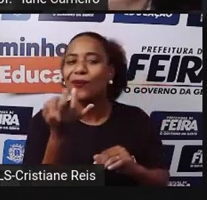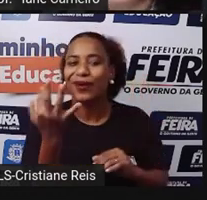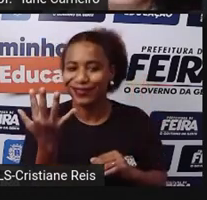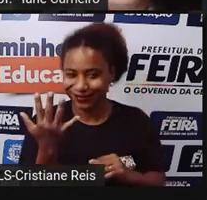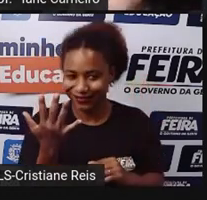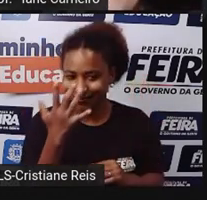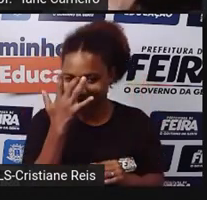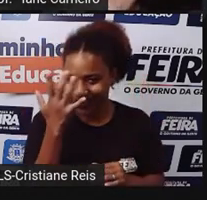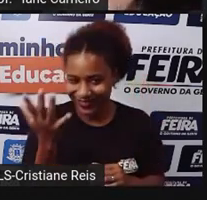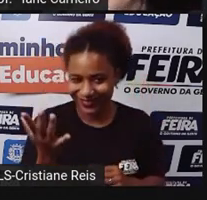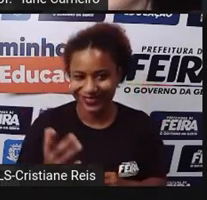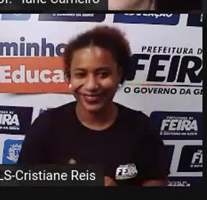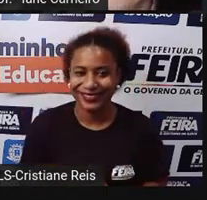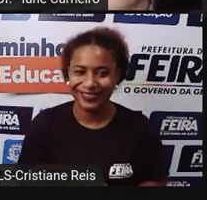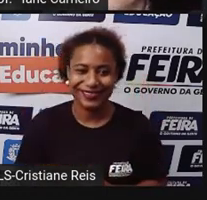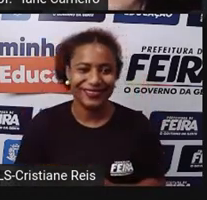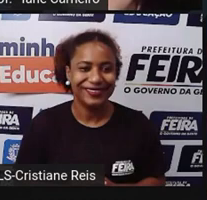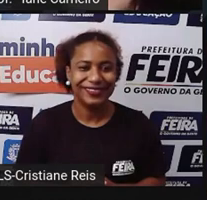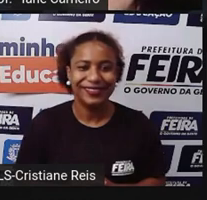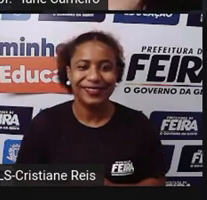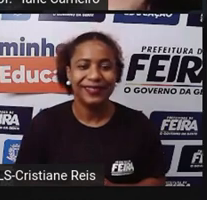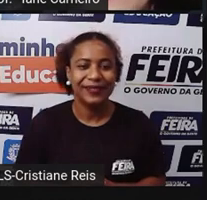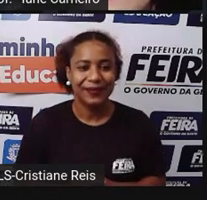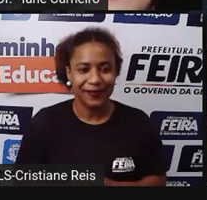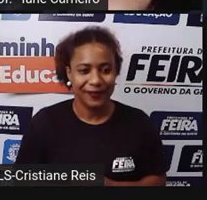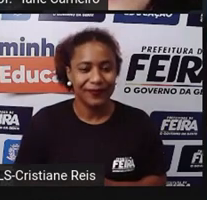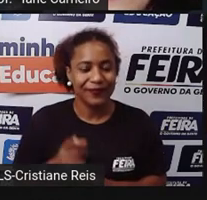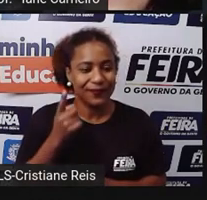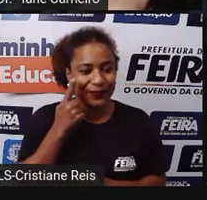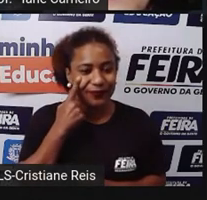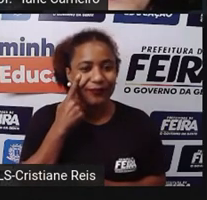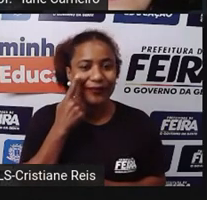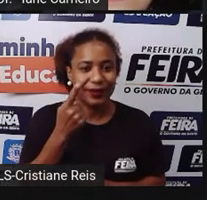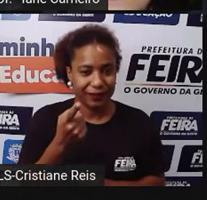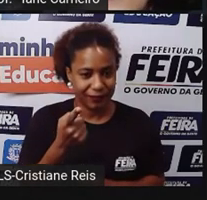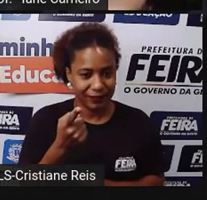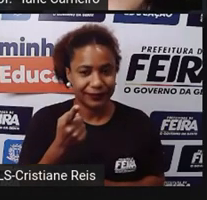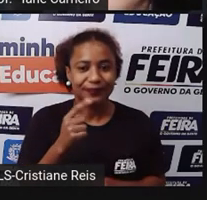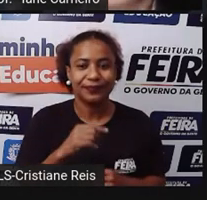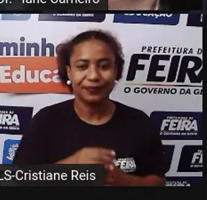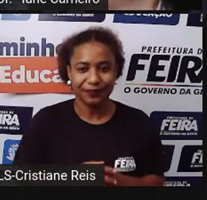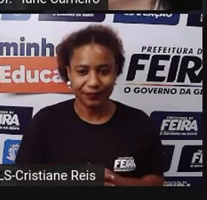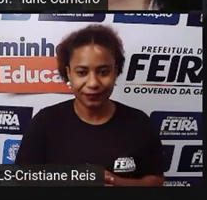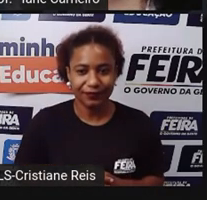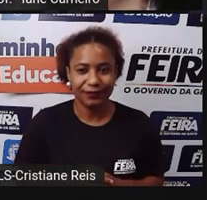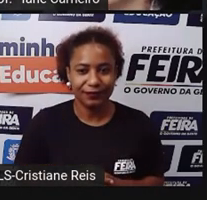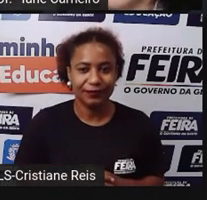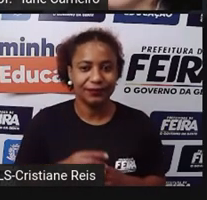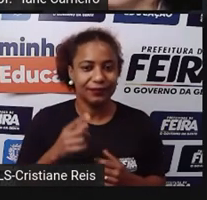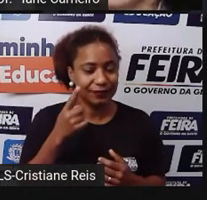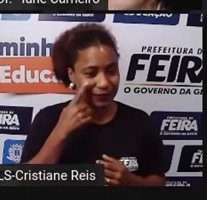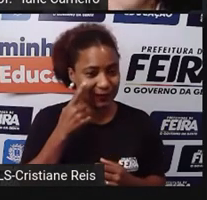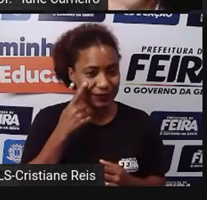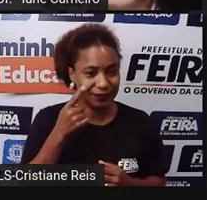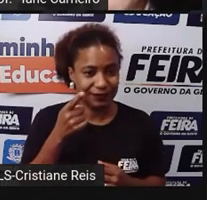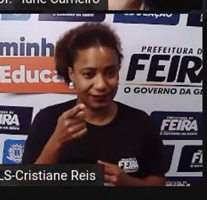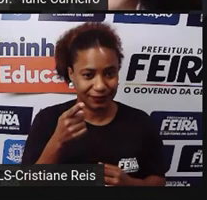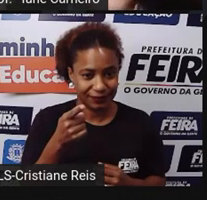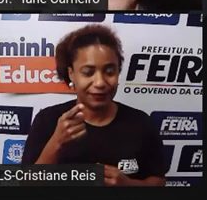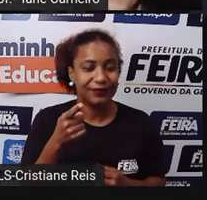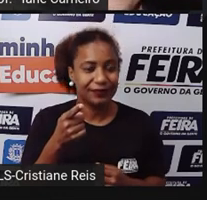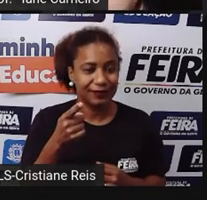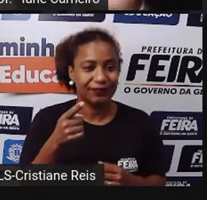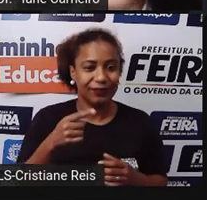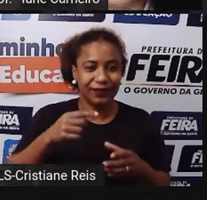Isso Olha só A produção Tá aqui lembrando Né? Que nas feirinhas livres Esses produtos aqui Ó Eles Eles Eles fazem Os